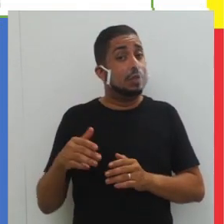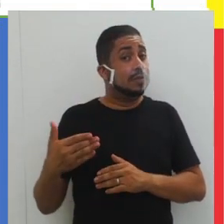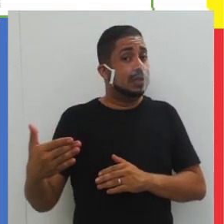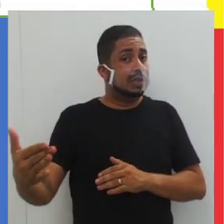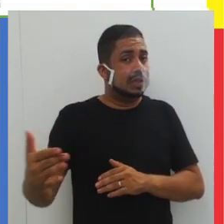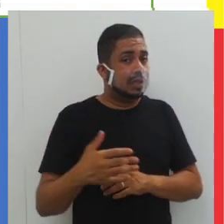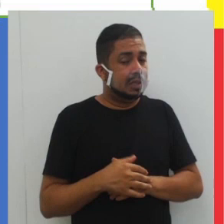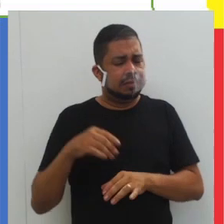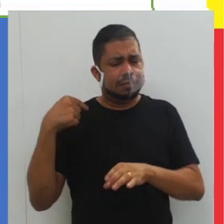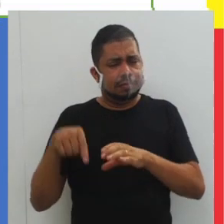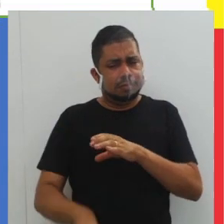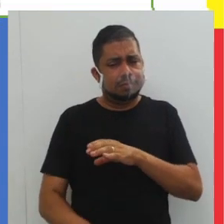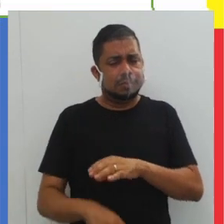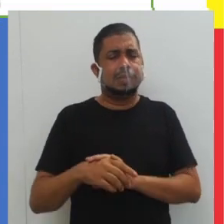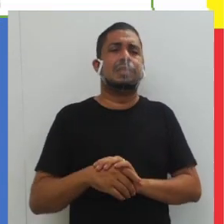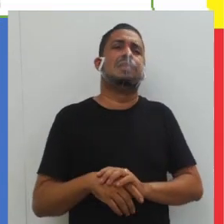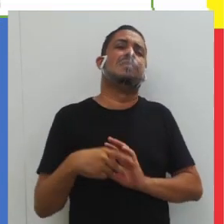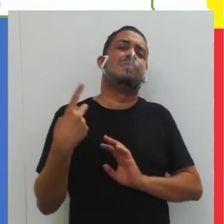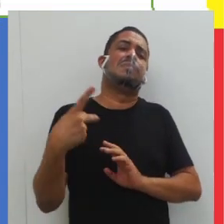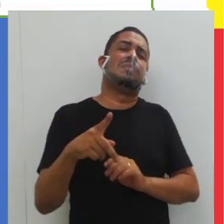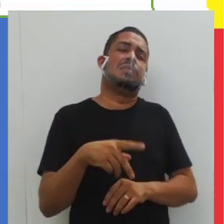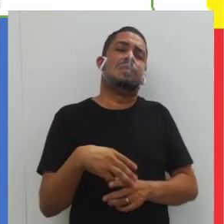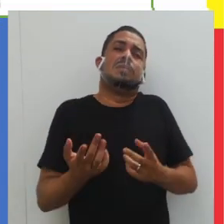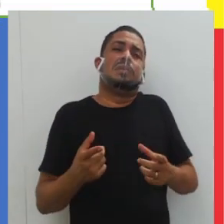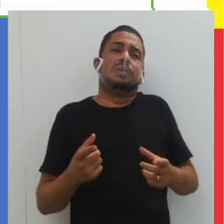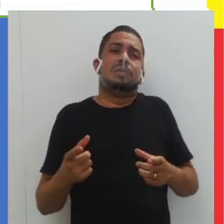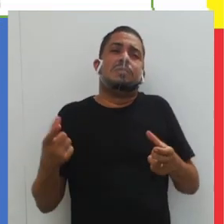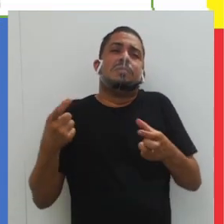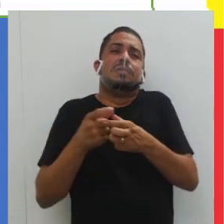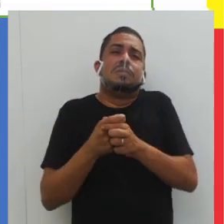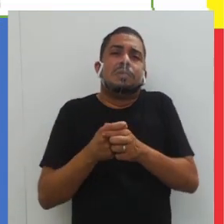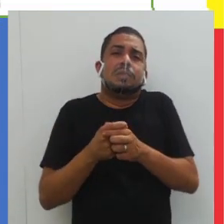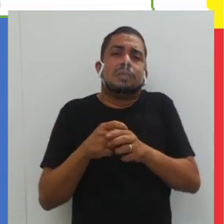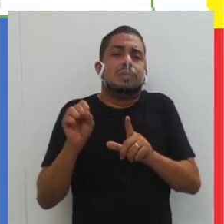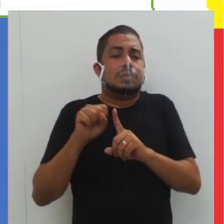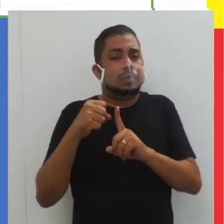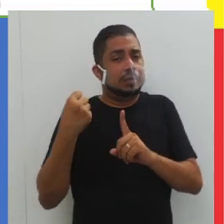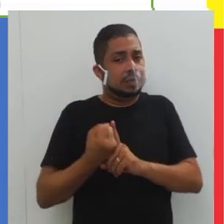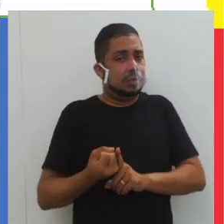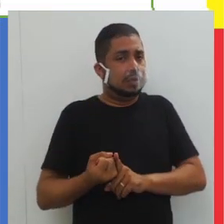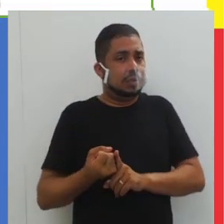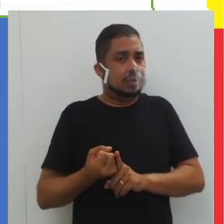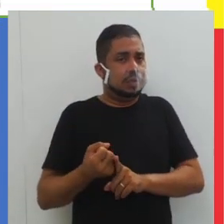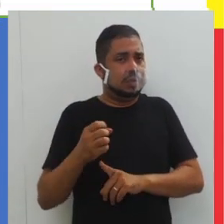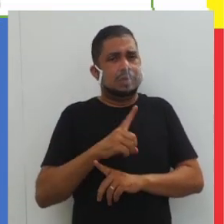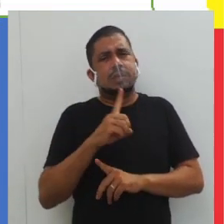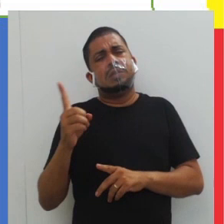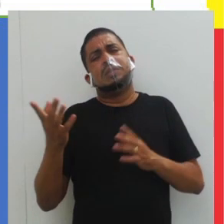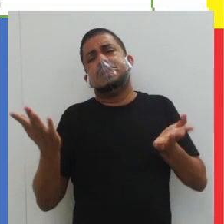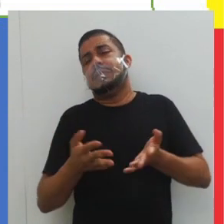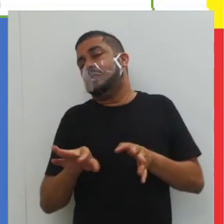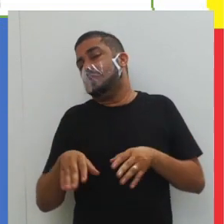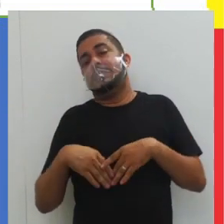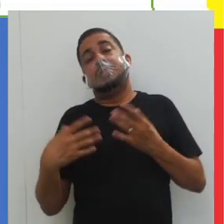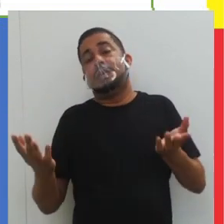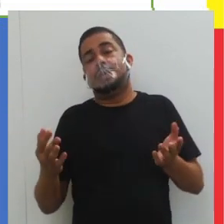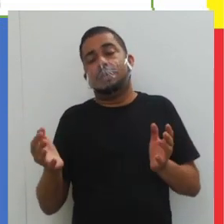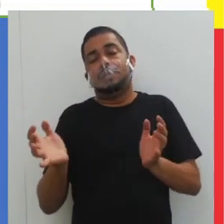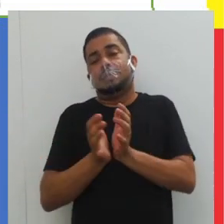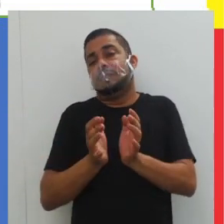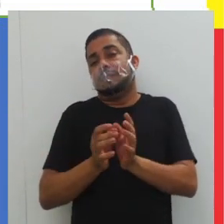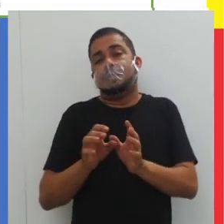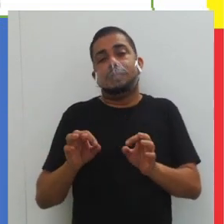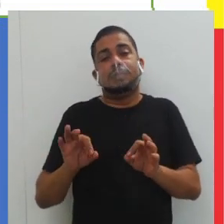eu vou mais além, para você, estudante, o que seria uma minoria social? Nos dias de hoje, quais são as